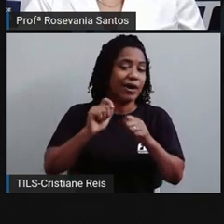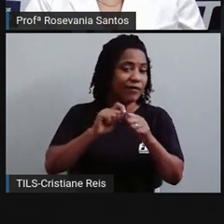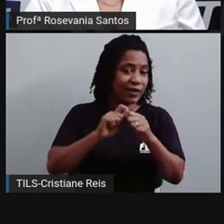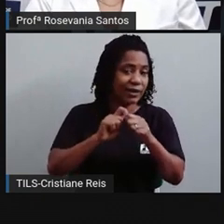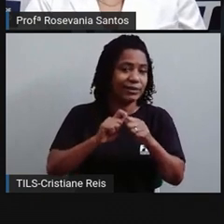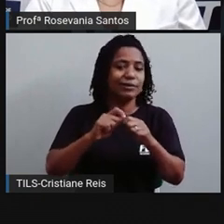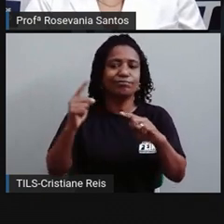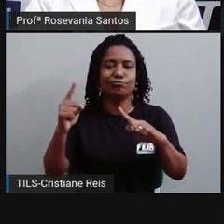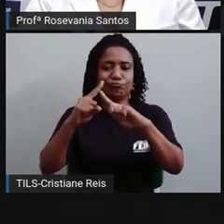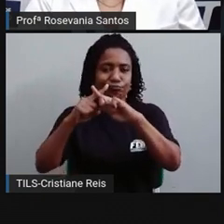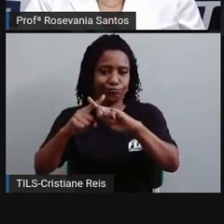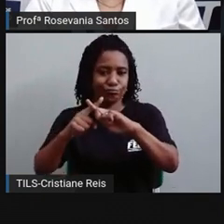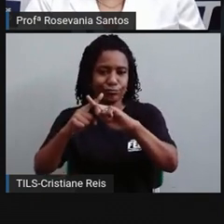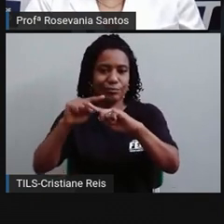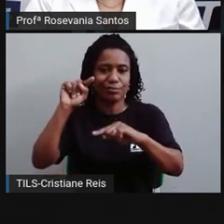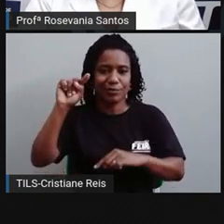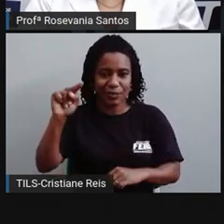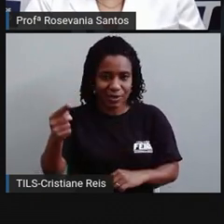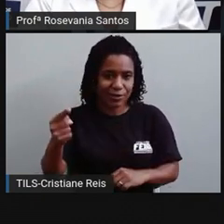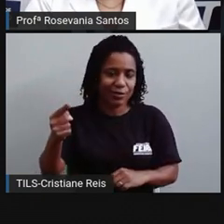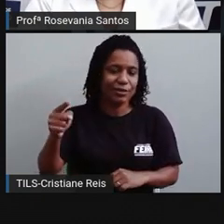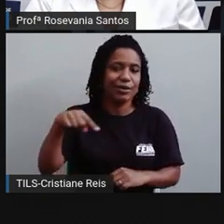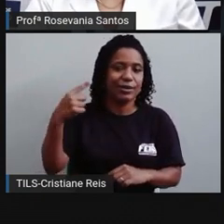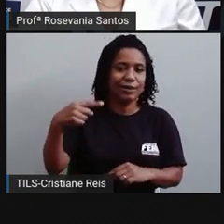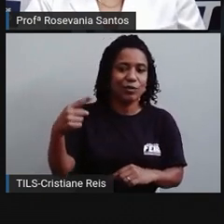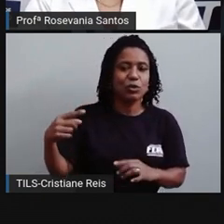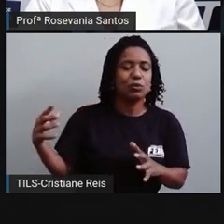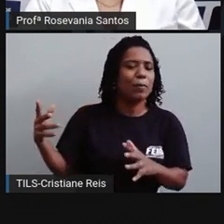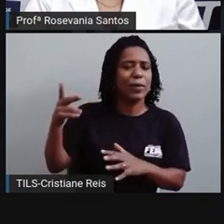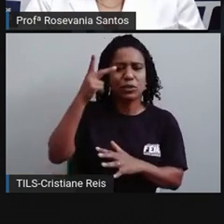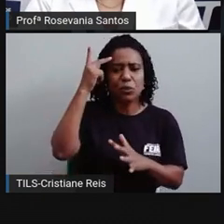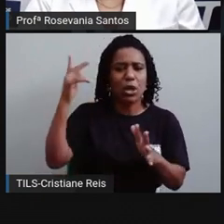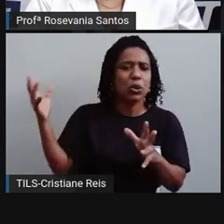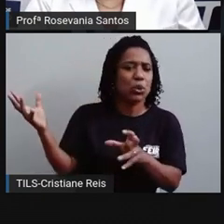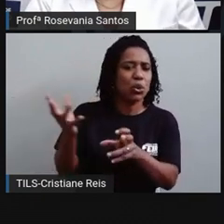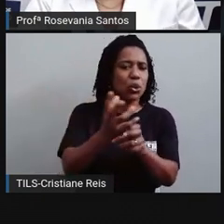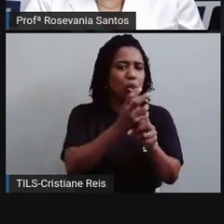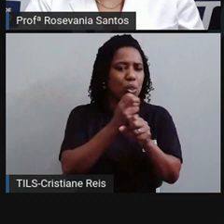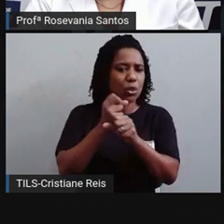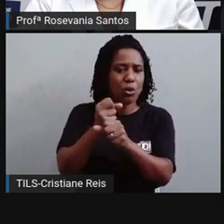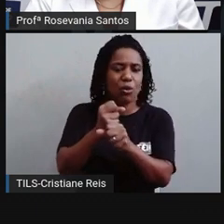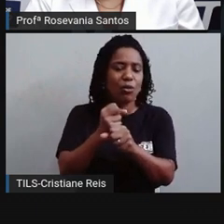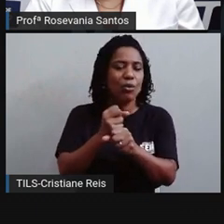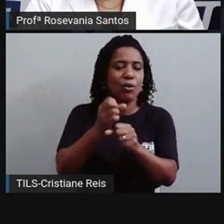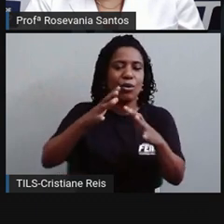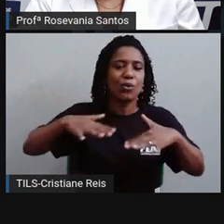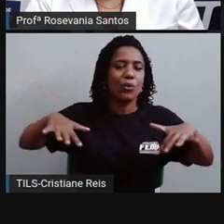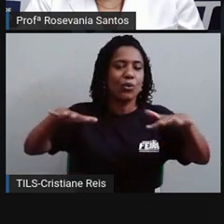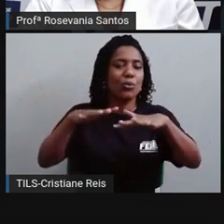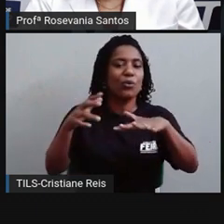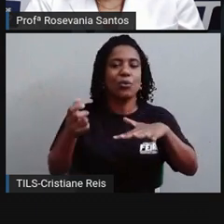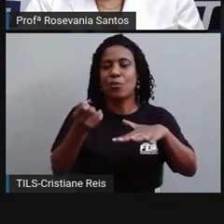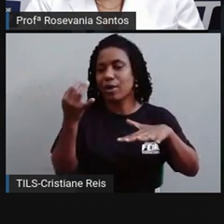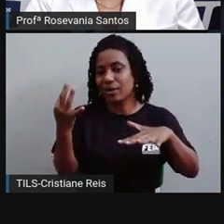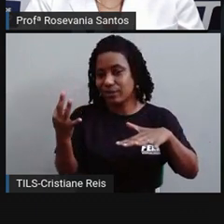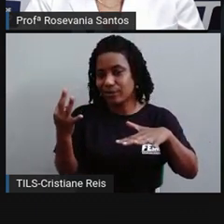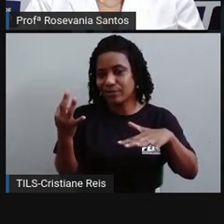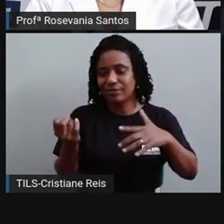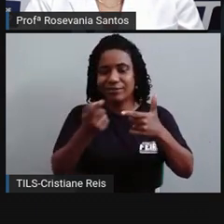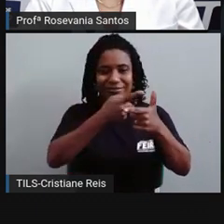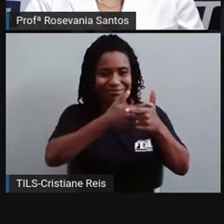né? E o número total de pessoas. Esse dado que eu vou achar aqui, dessa continha aqui,